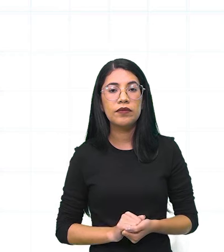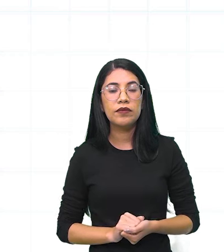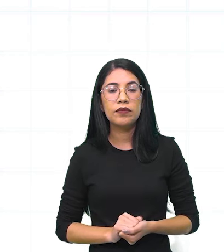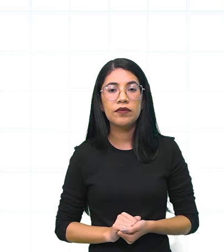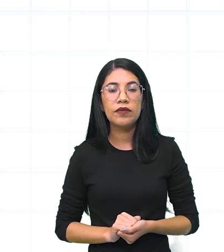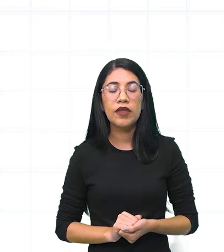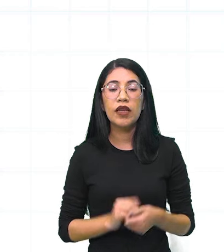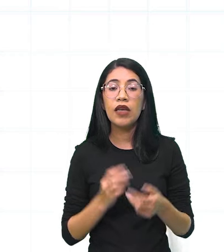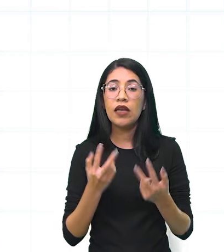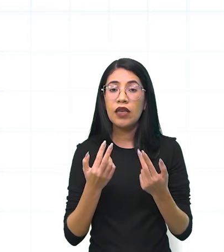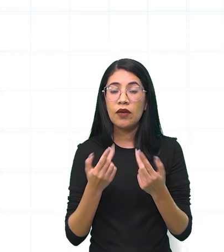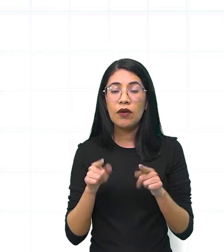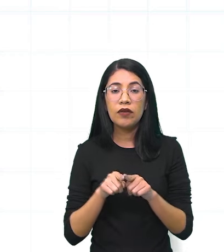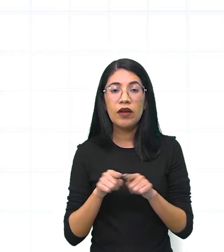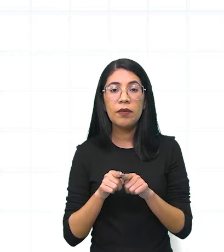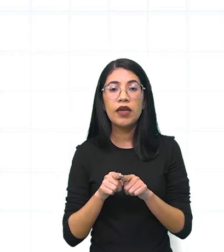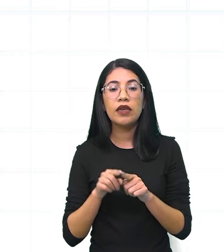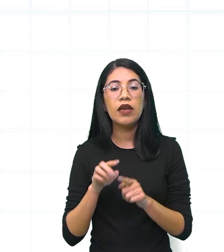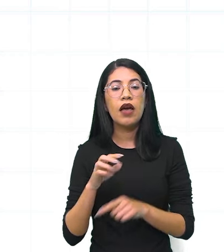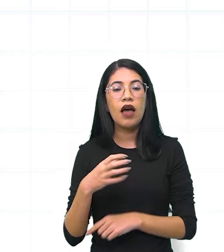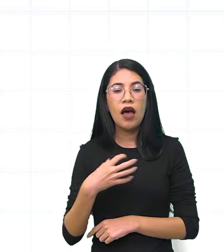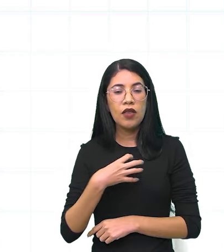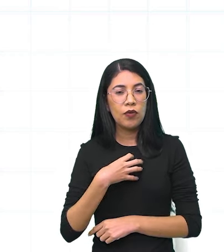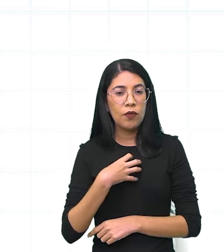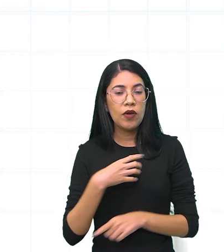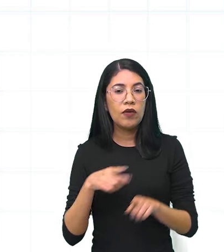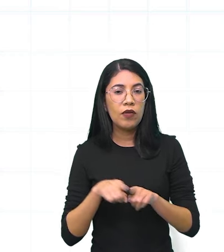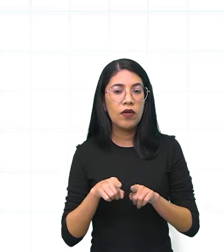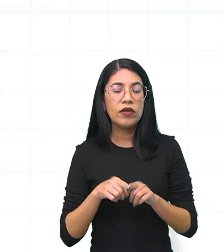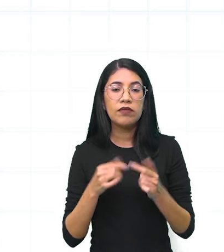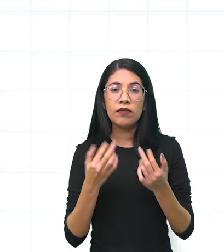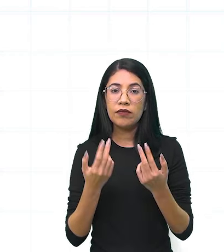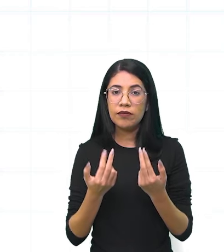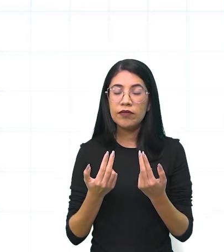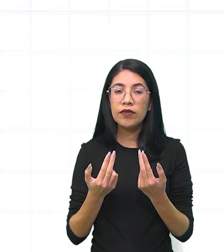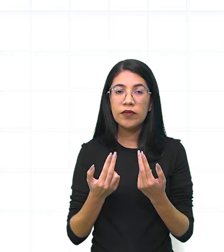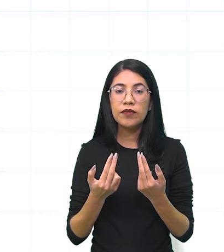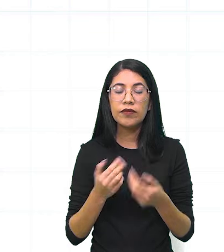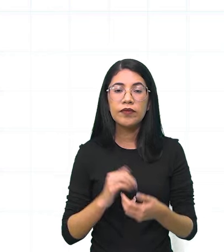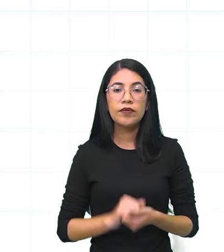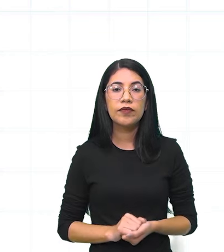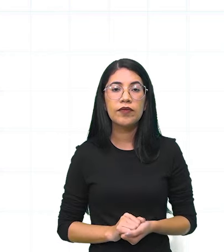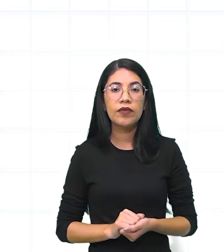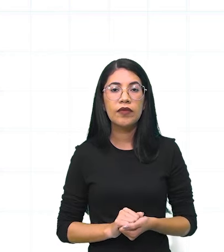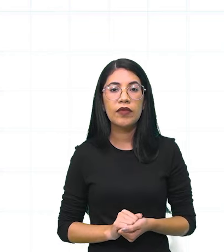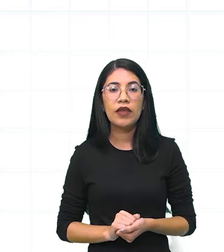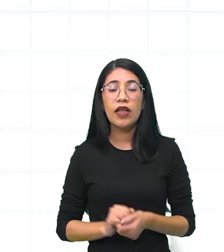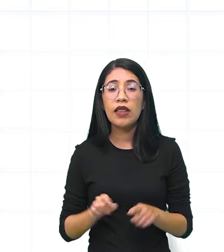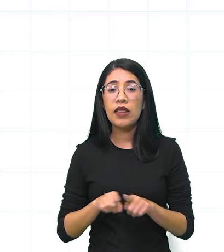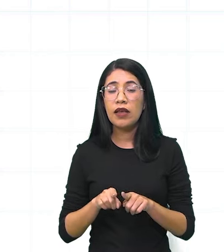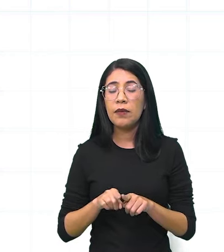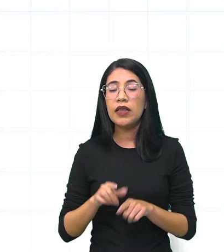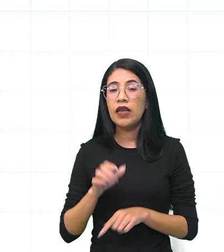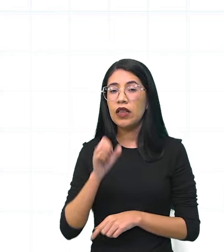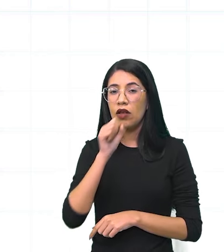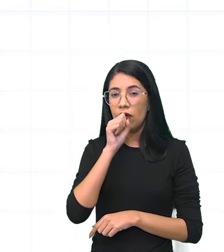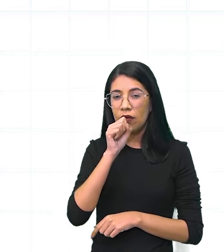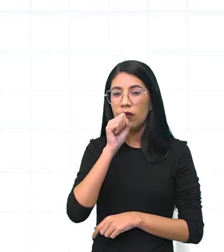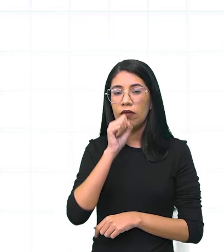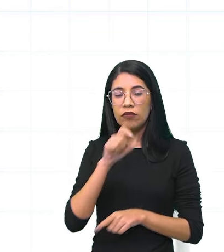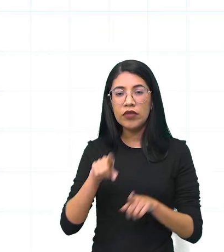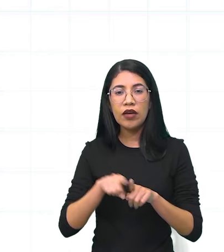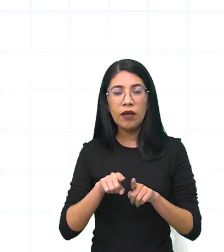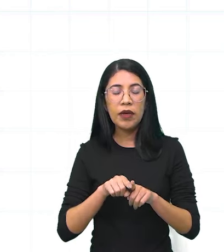Tá? Igual a tuberculose. A tuberculose, através da tuberculose, tem a tosse, né? Então,